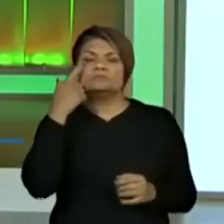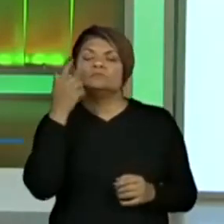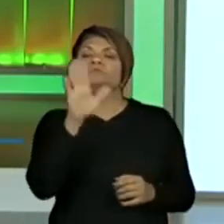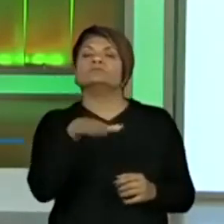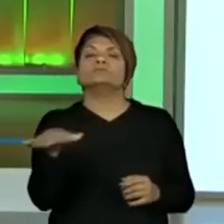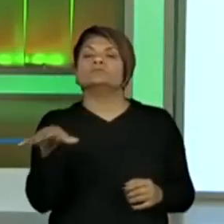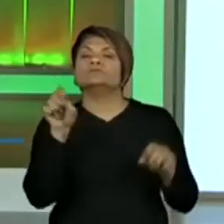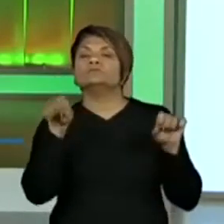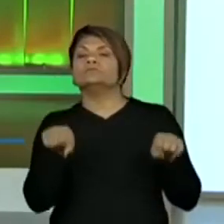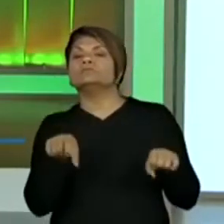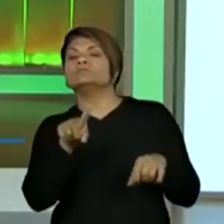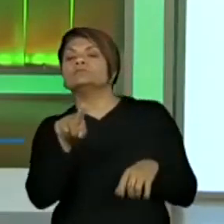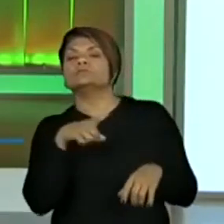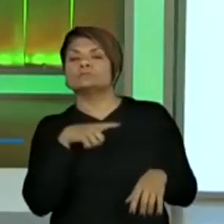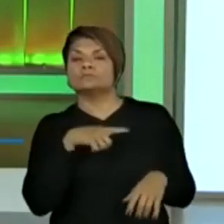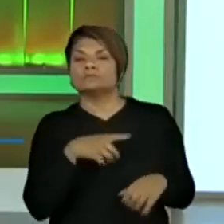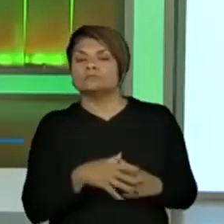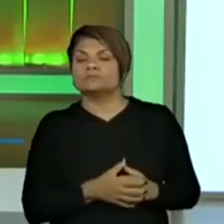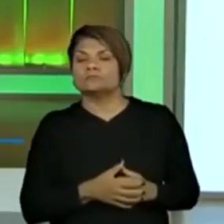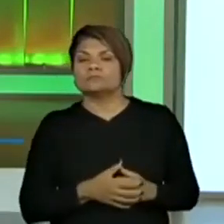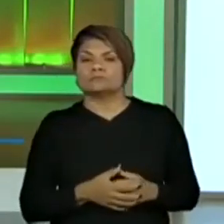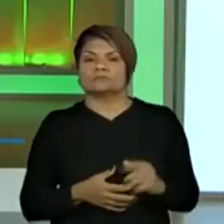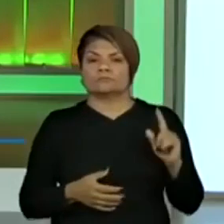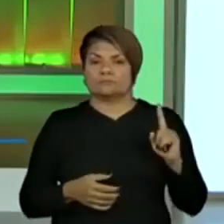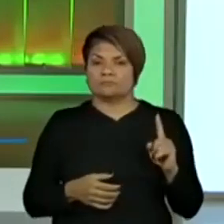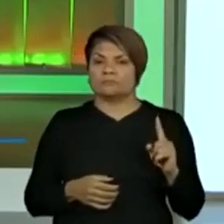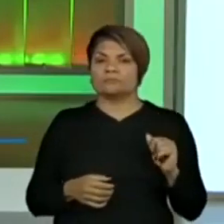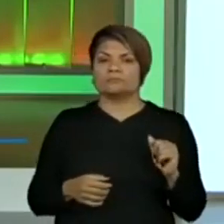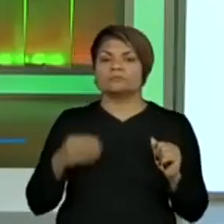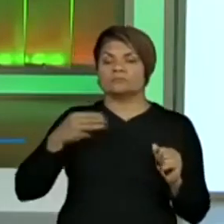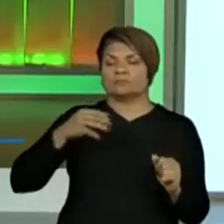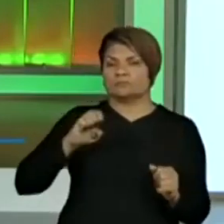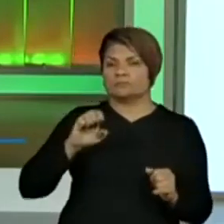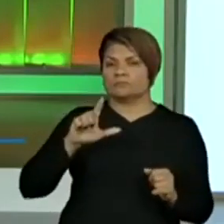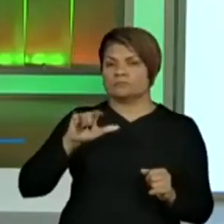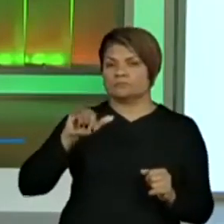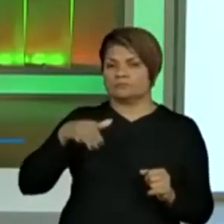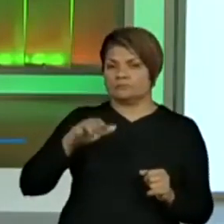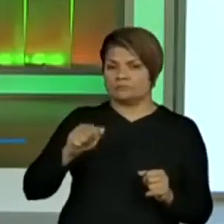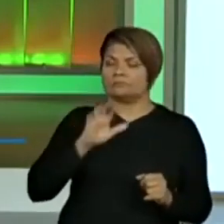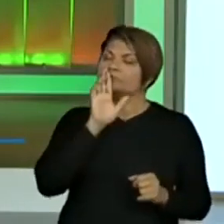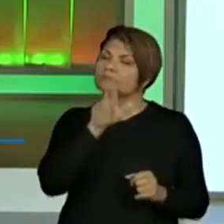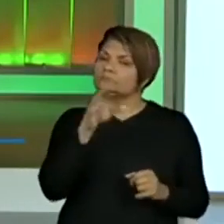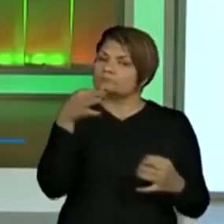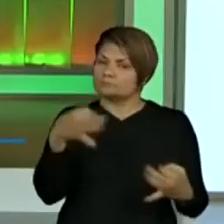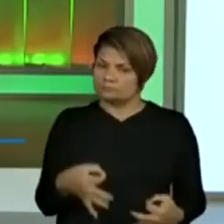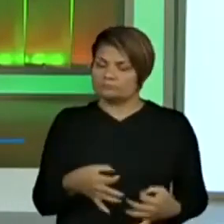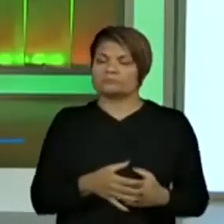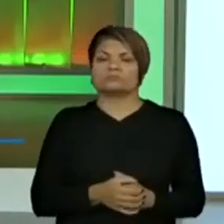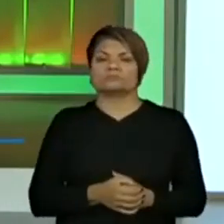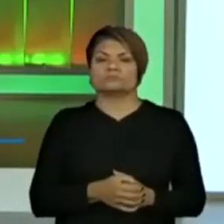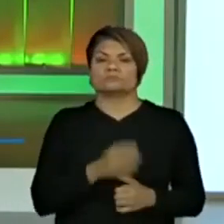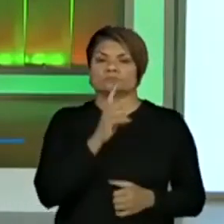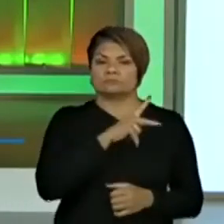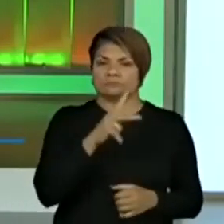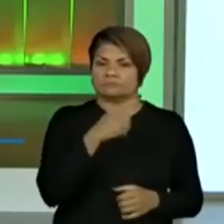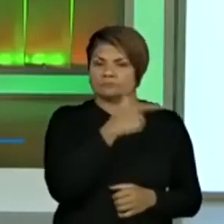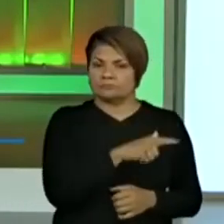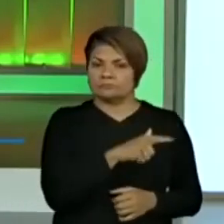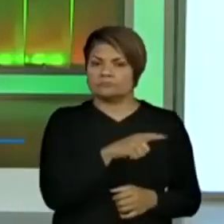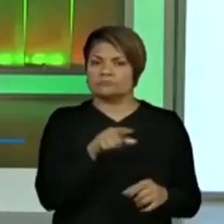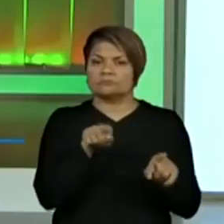aí. Professora Bruna disse que a aluna Melina deu a resposta correta. E a professora Alexandra